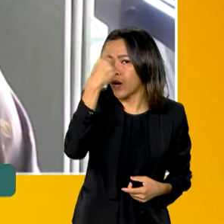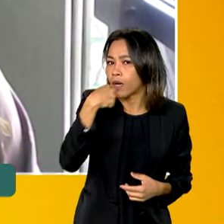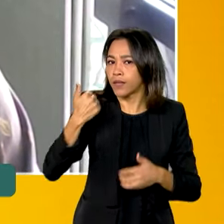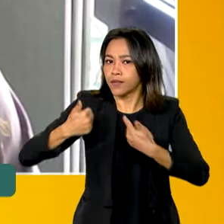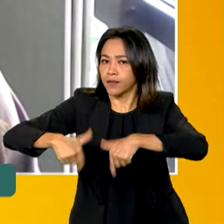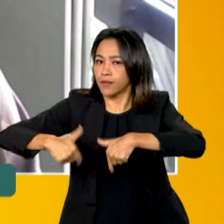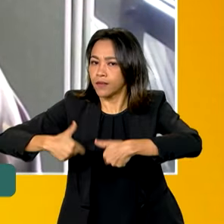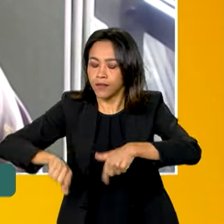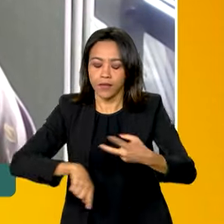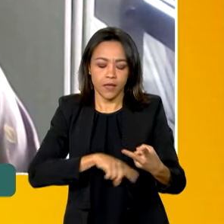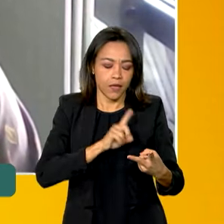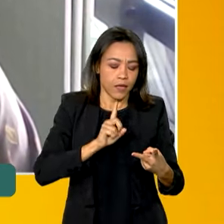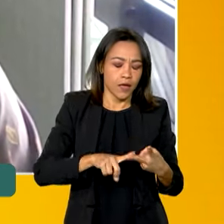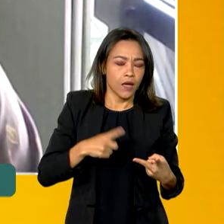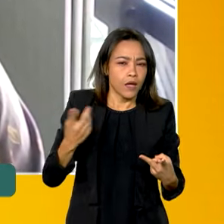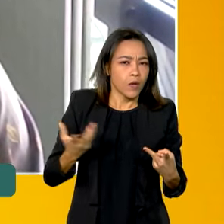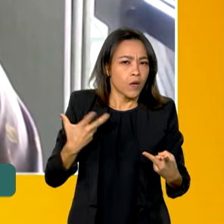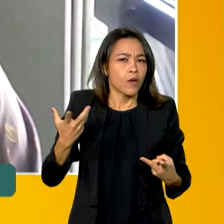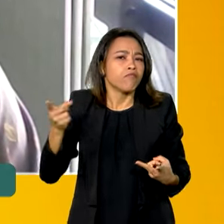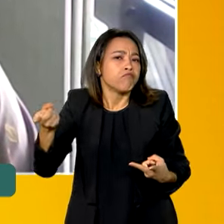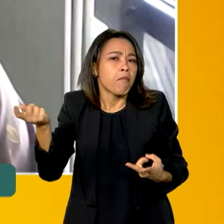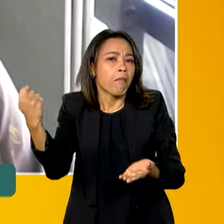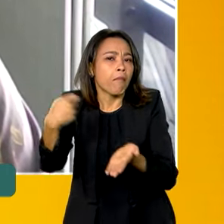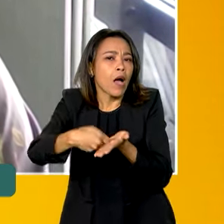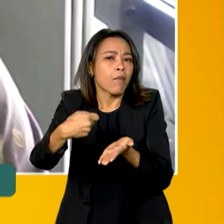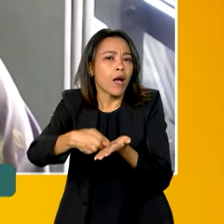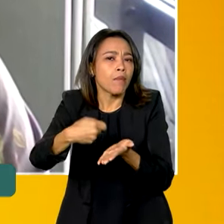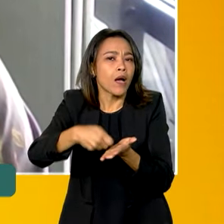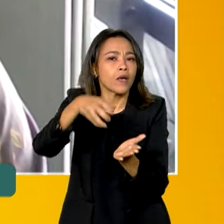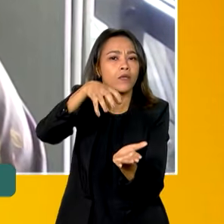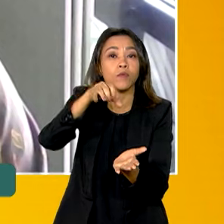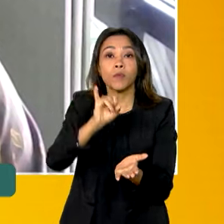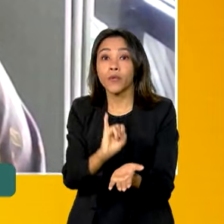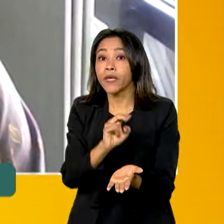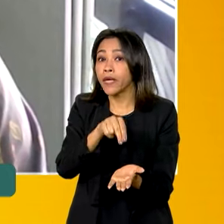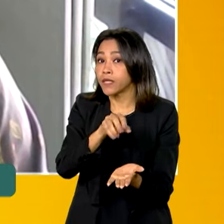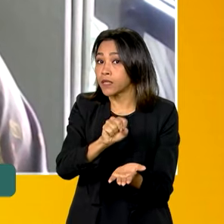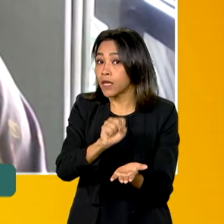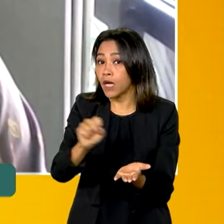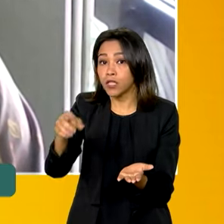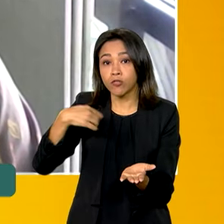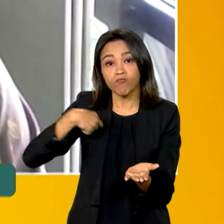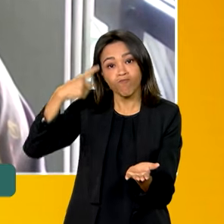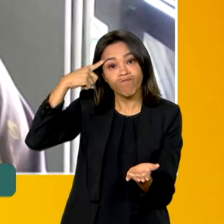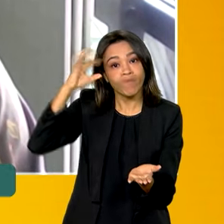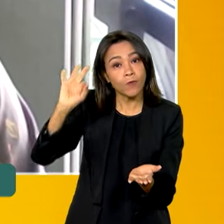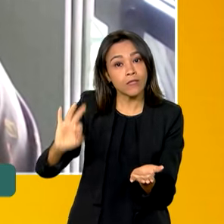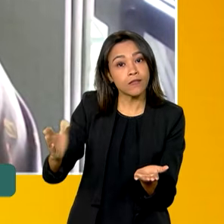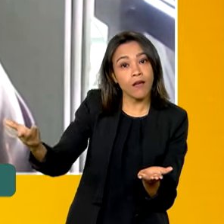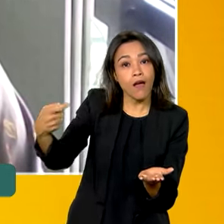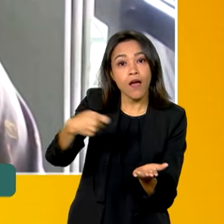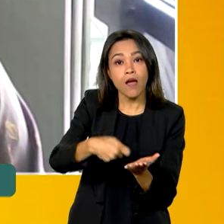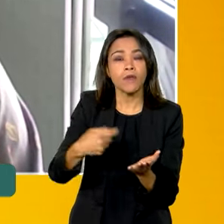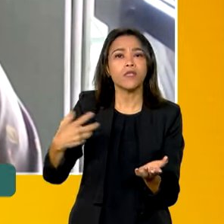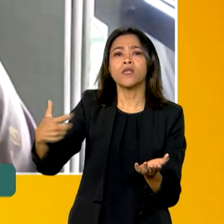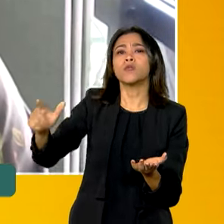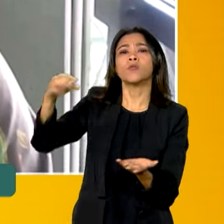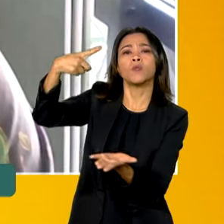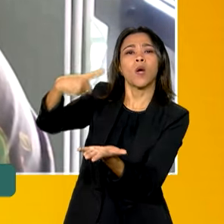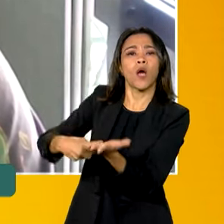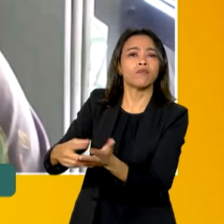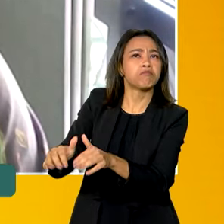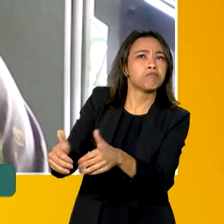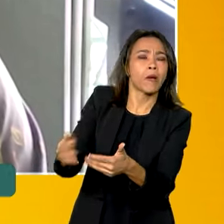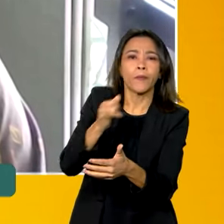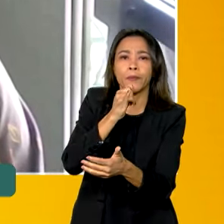termos de contribuição para a Seguridade Social, e nem os seus deveres, como,